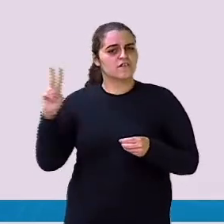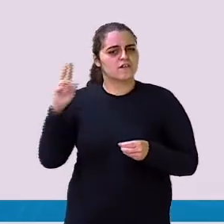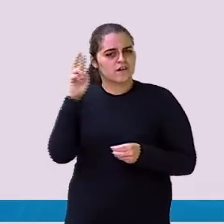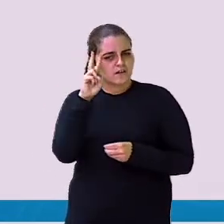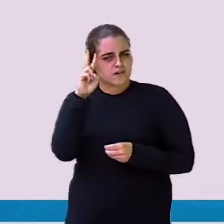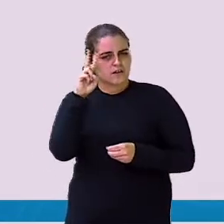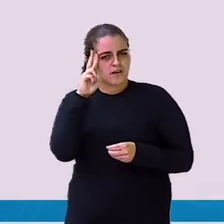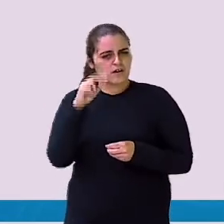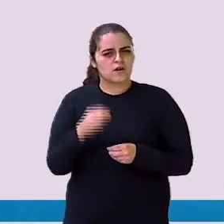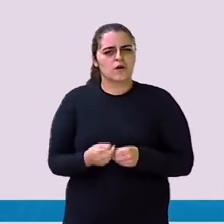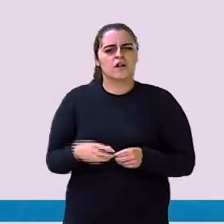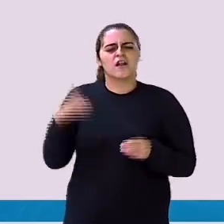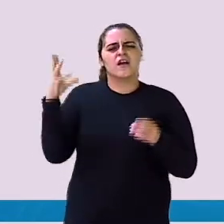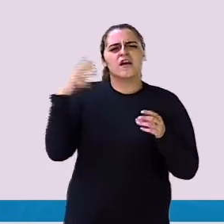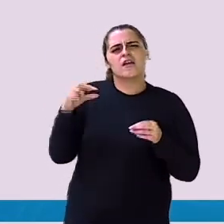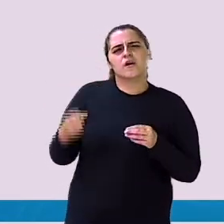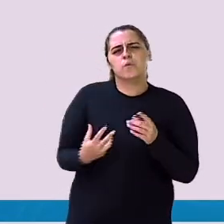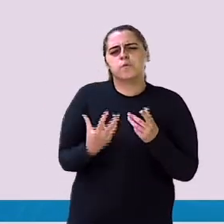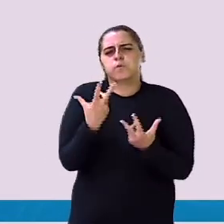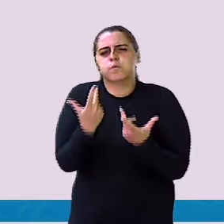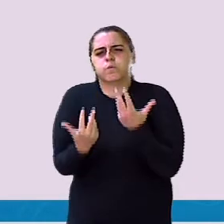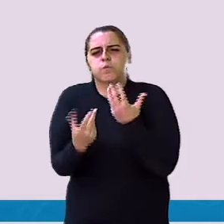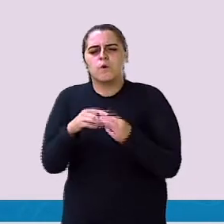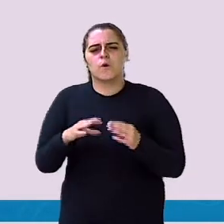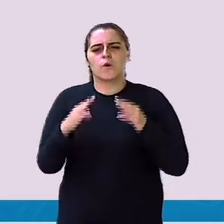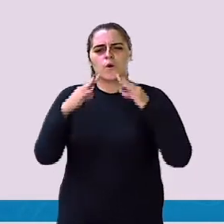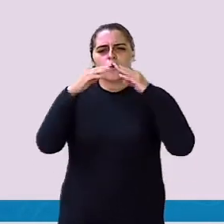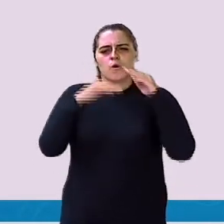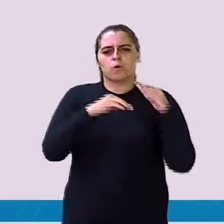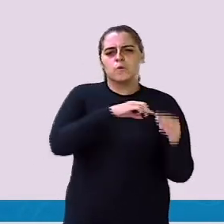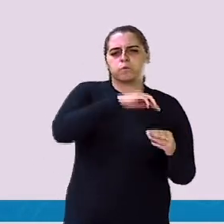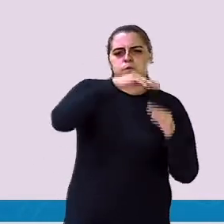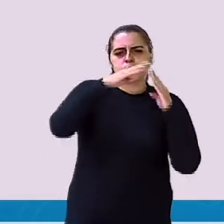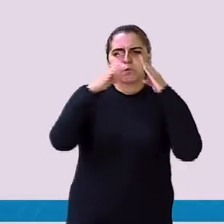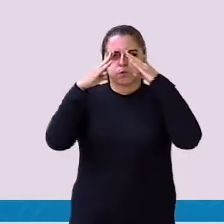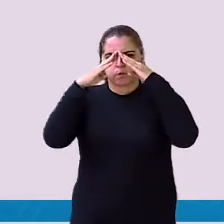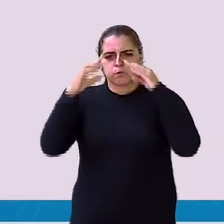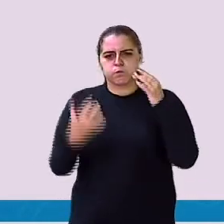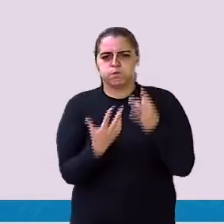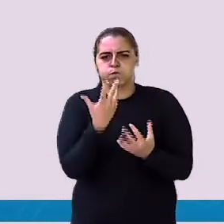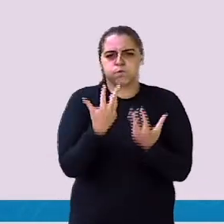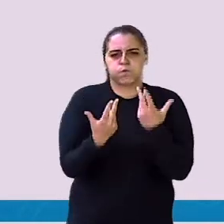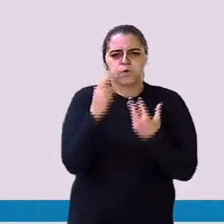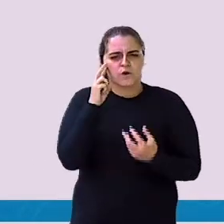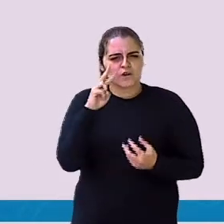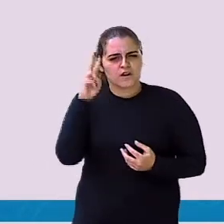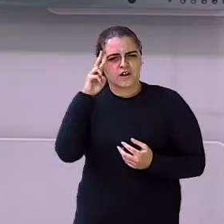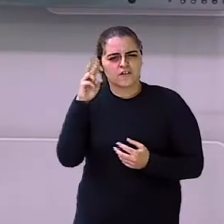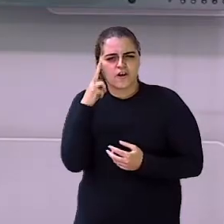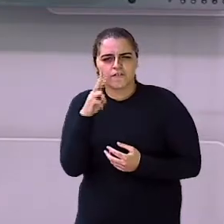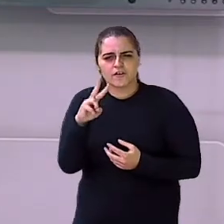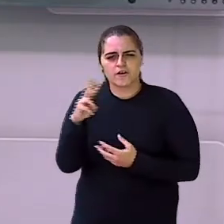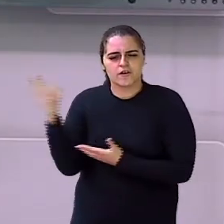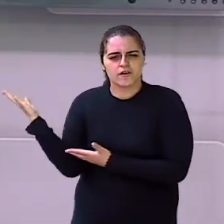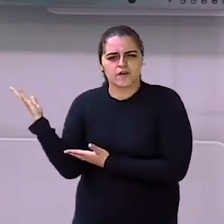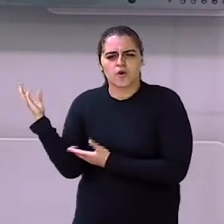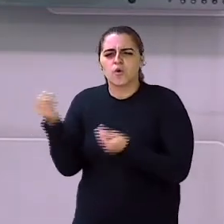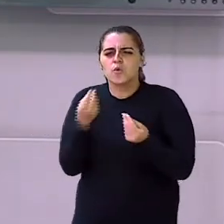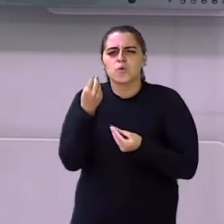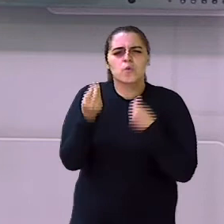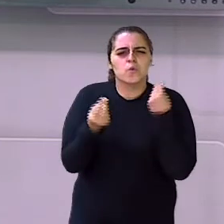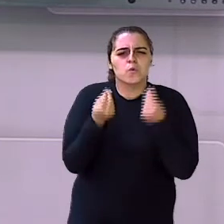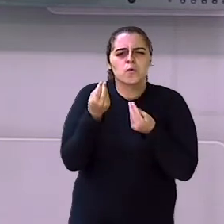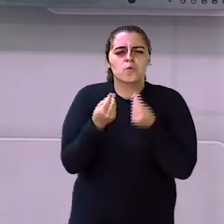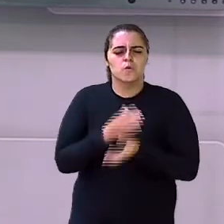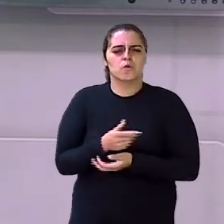As queimadas Quem aí já viu A Ibituruna pegando fogo? Não é muito triste? E como